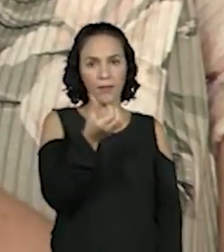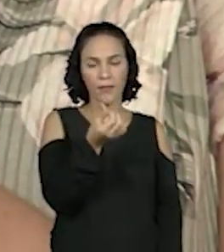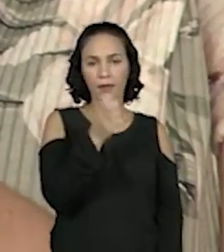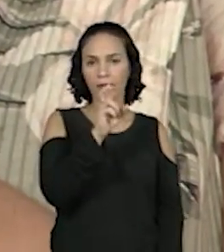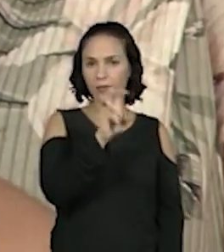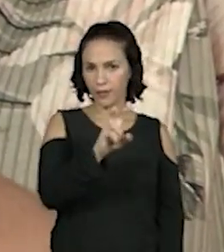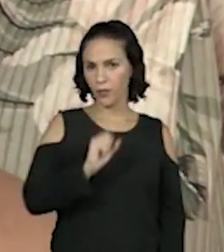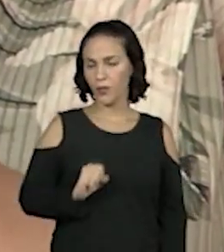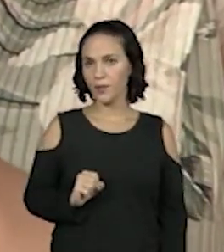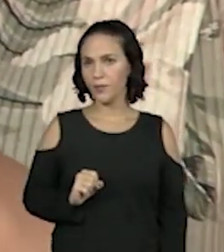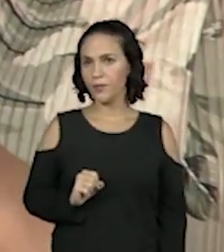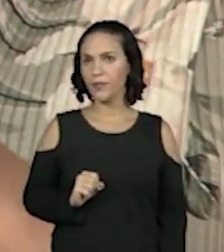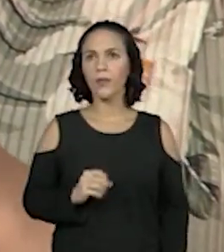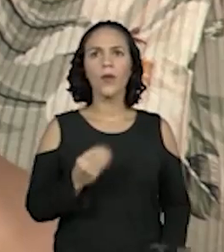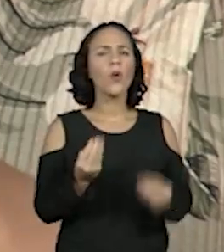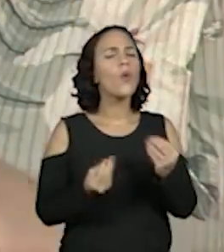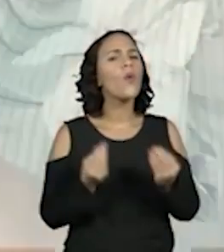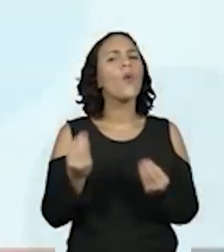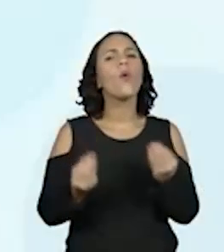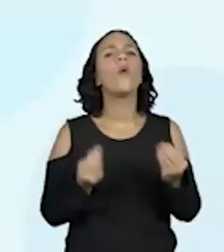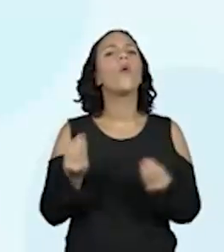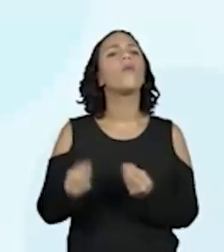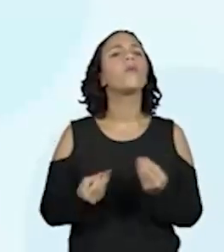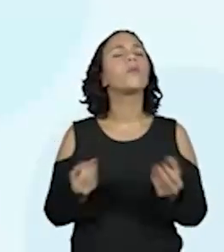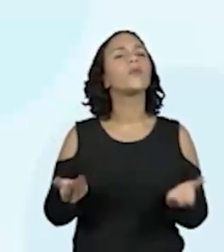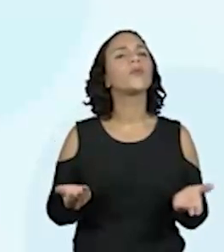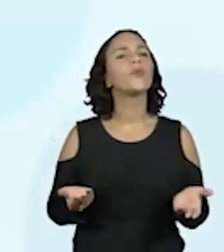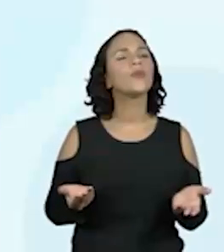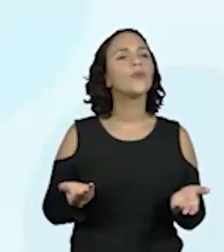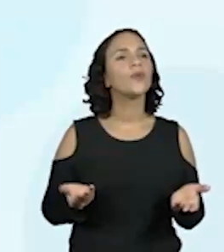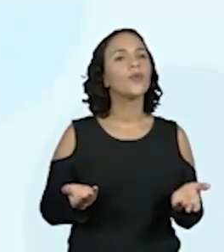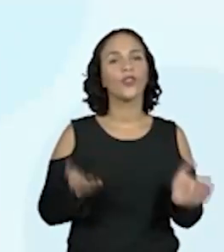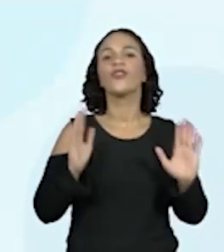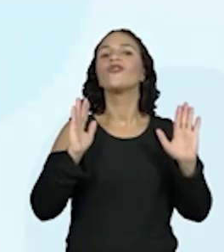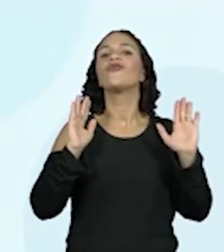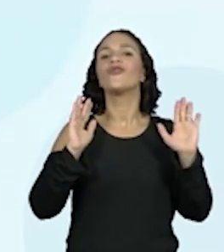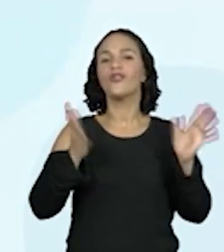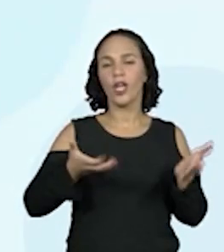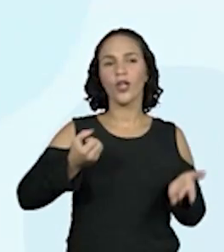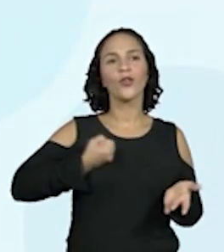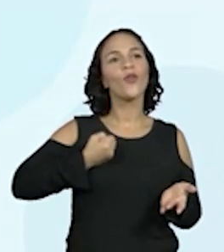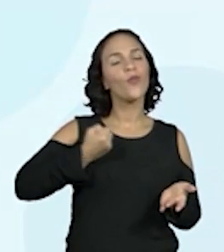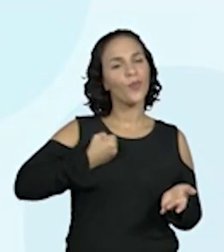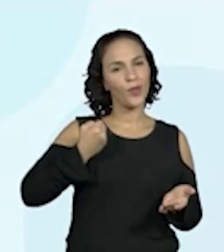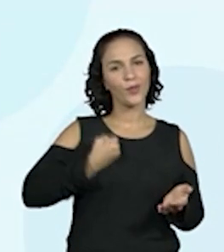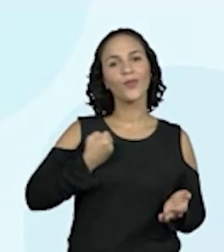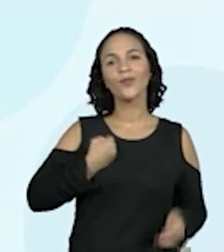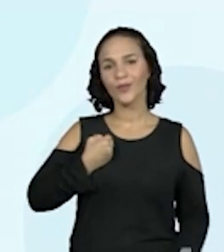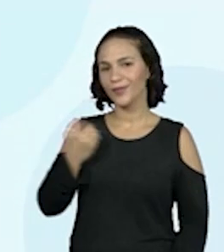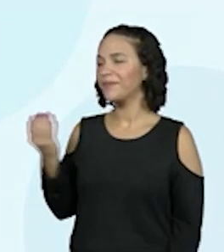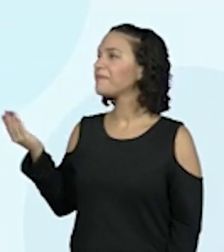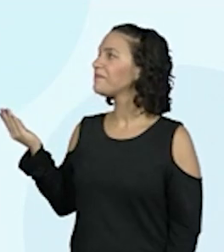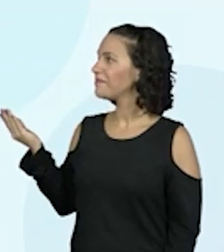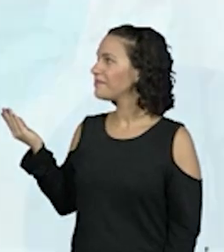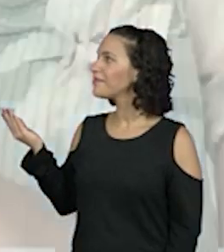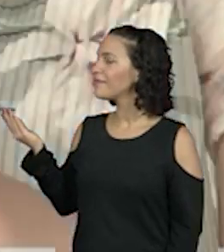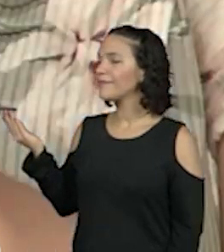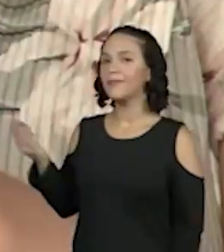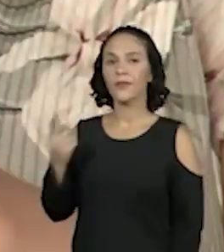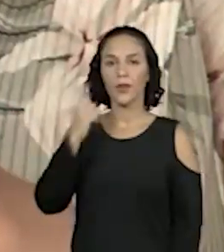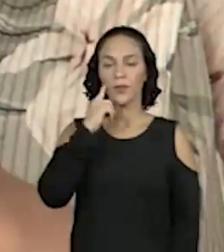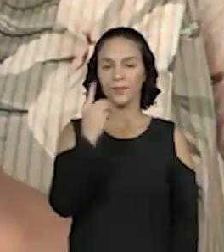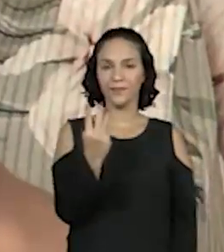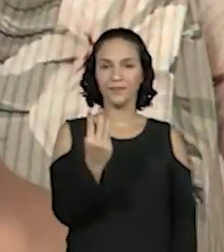Como é que vai ficar isso aqui? A Profran já formou o número. O oráculo vai mostrar ali de novo para a gente.